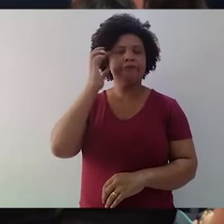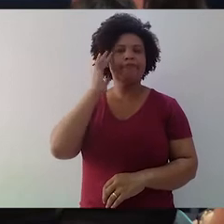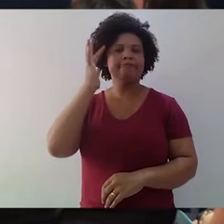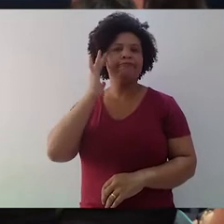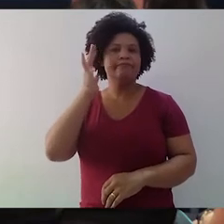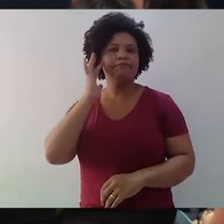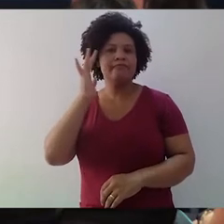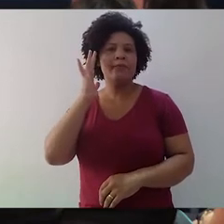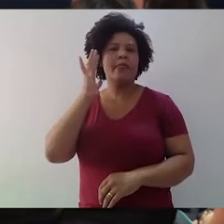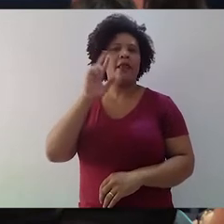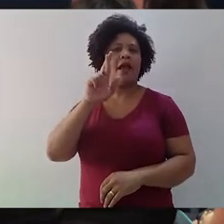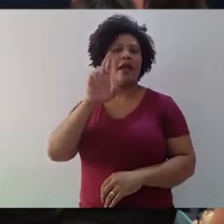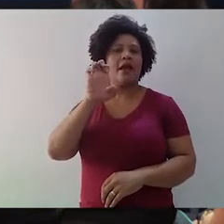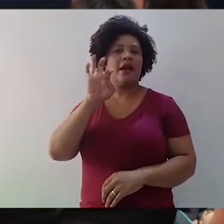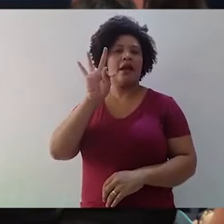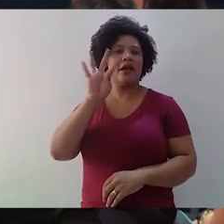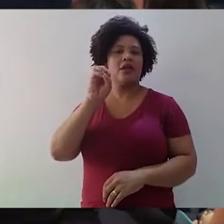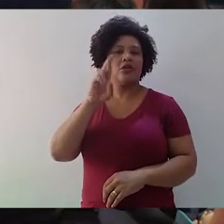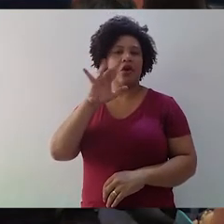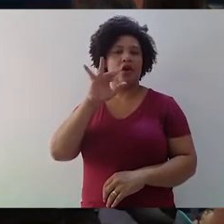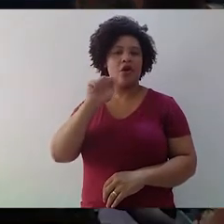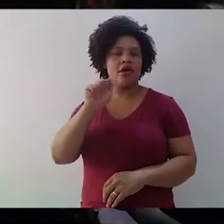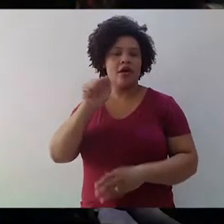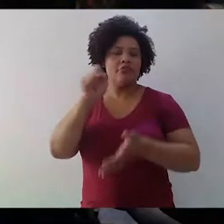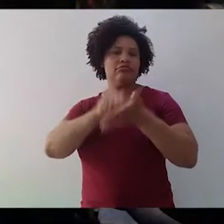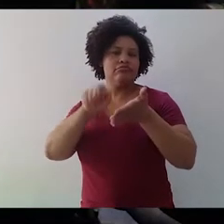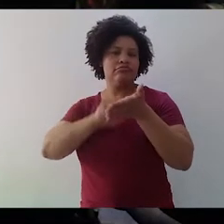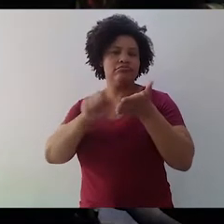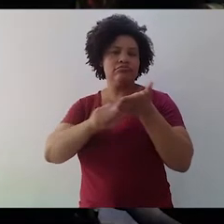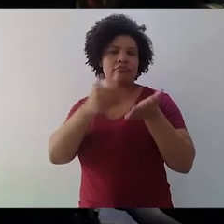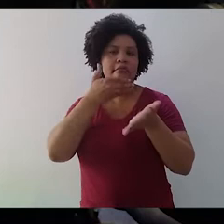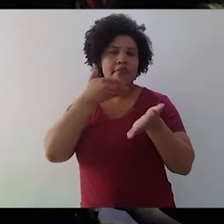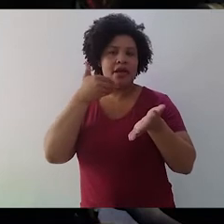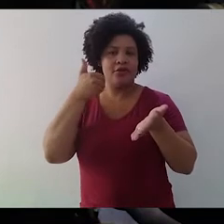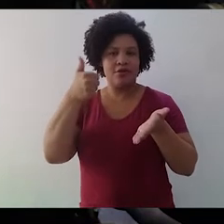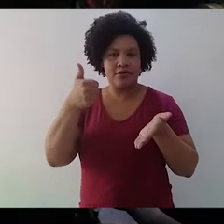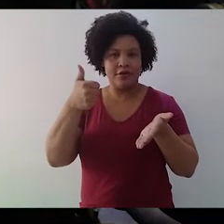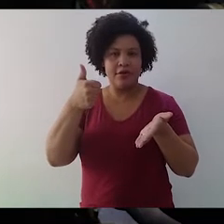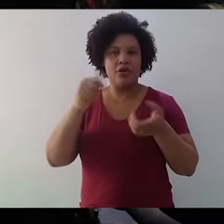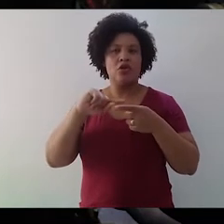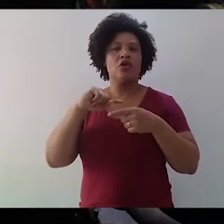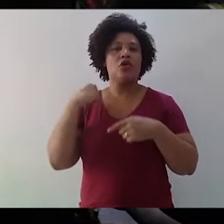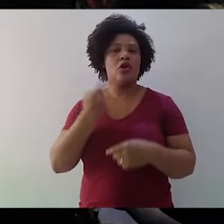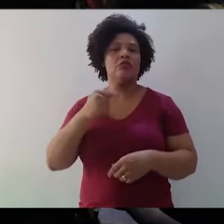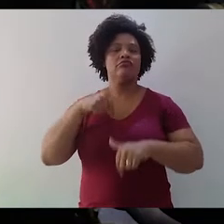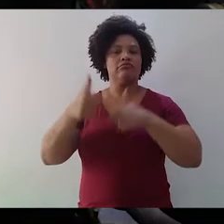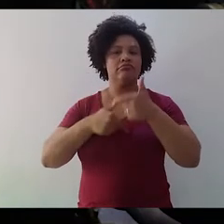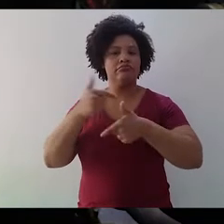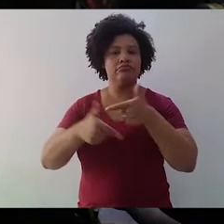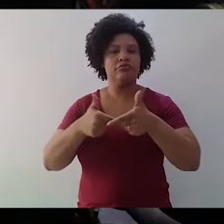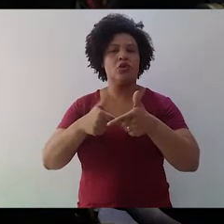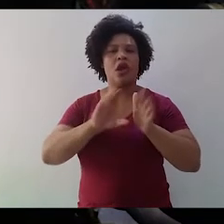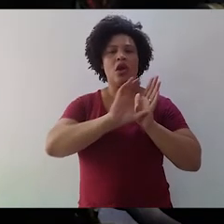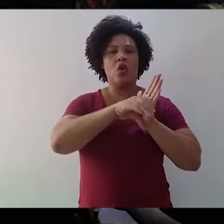reflexões que a retórica traria à possibilidade de escrever melhor. Então, nós temos trabalhado, a partir de